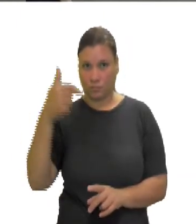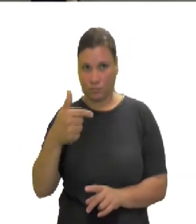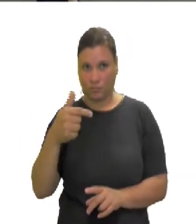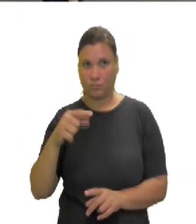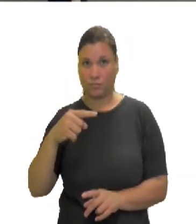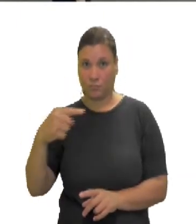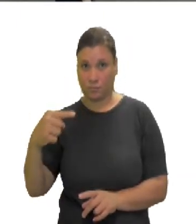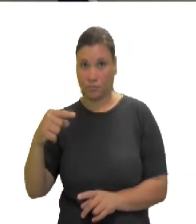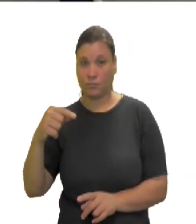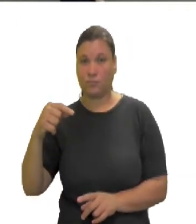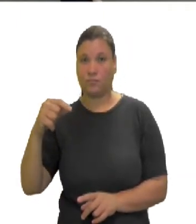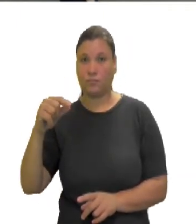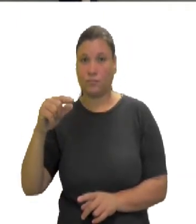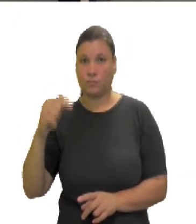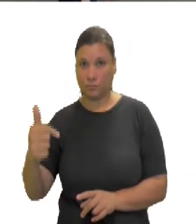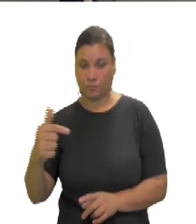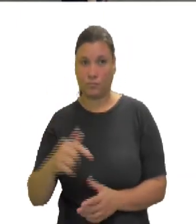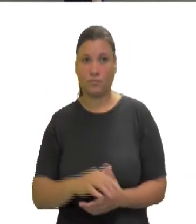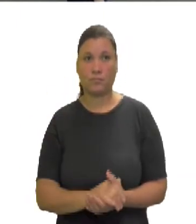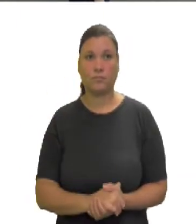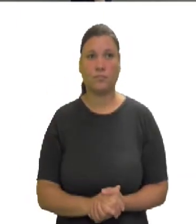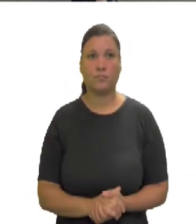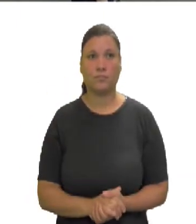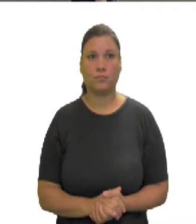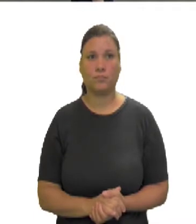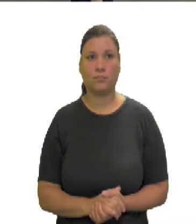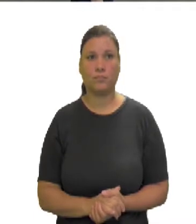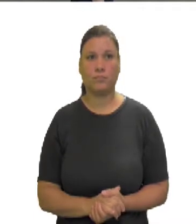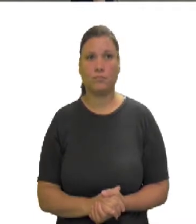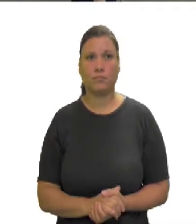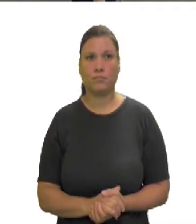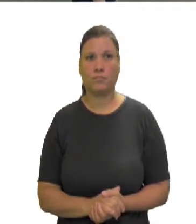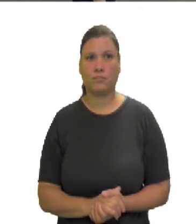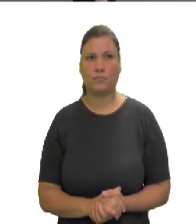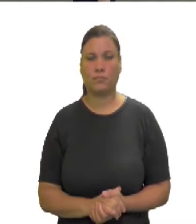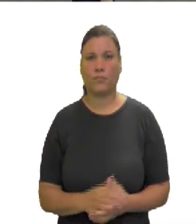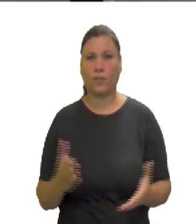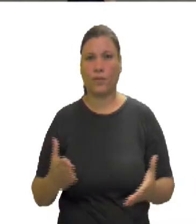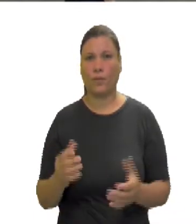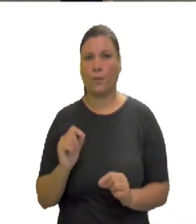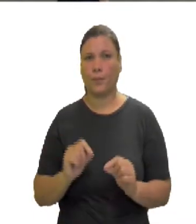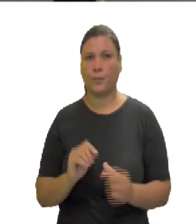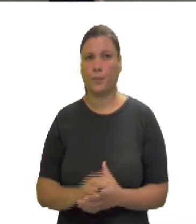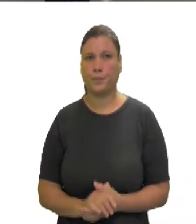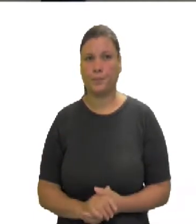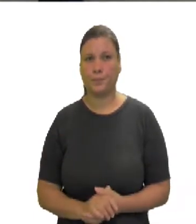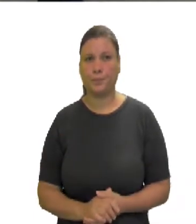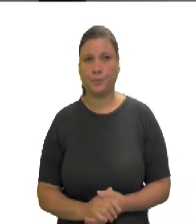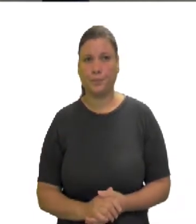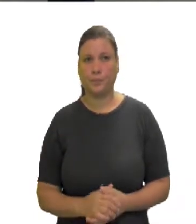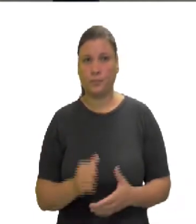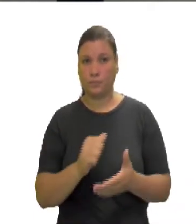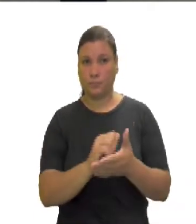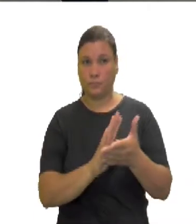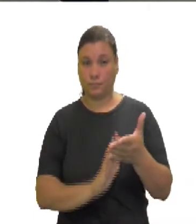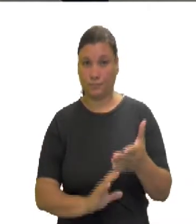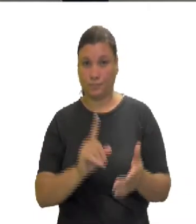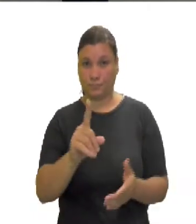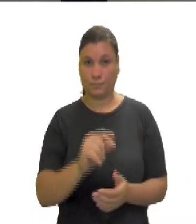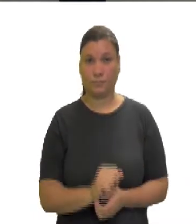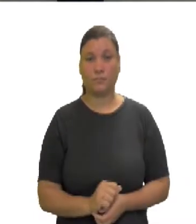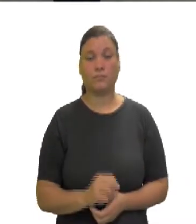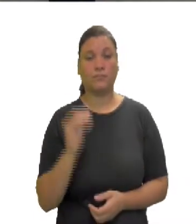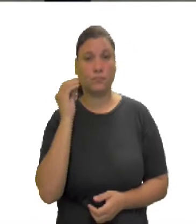Vamos aos exercícios. Desenvolva algebicamente cada quadrado da diferença de dois termos. Letra A.